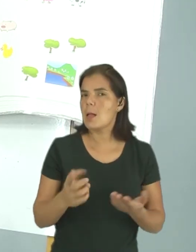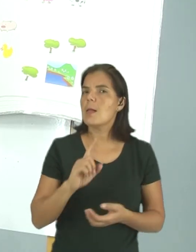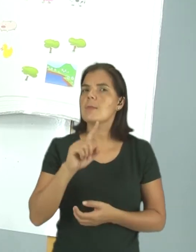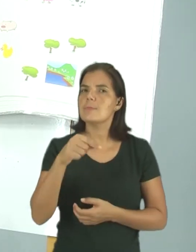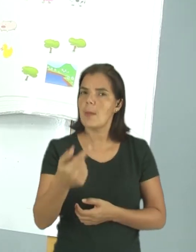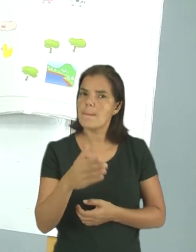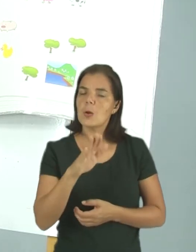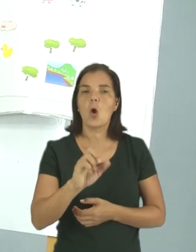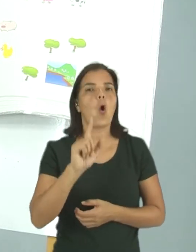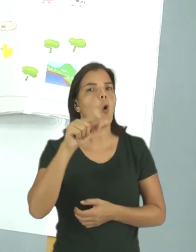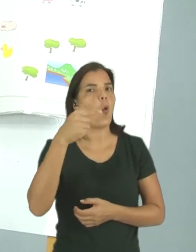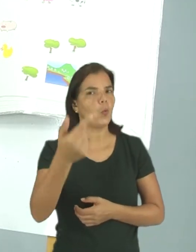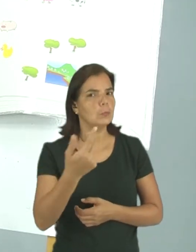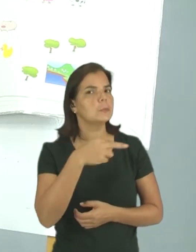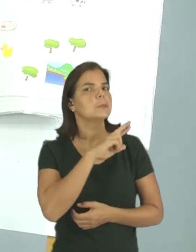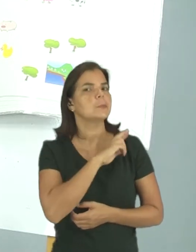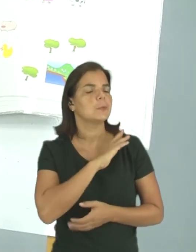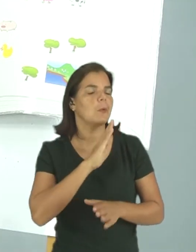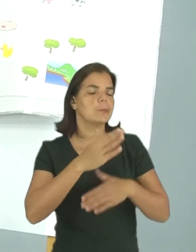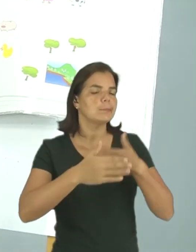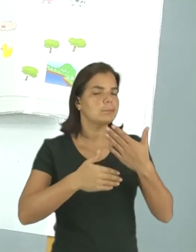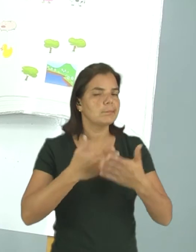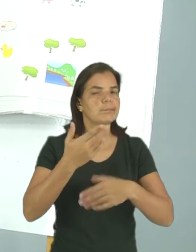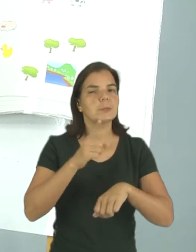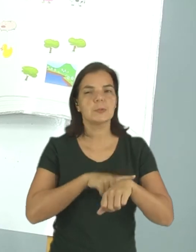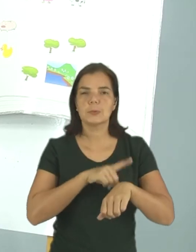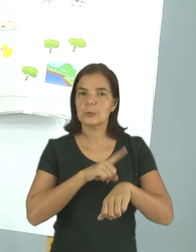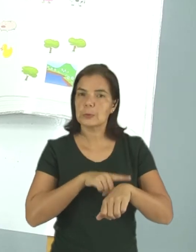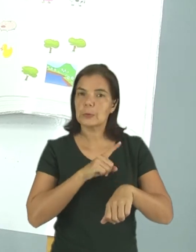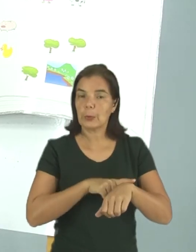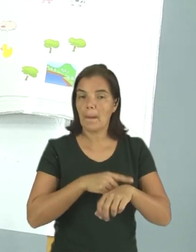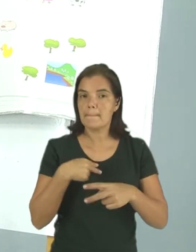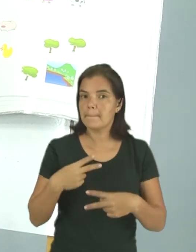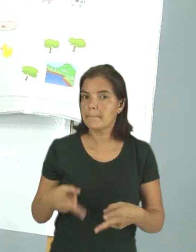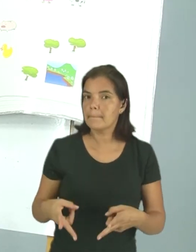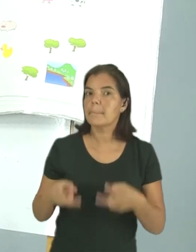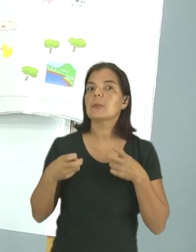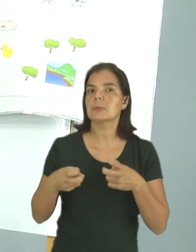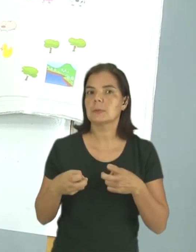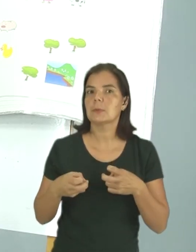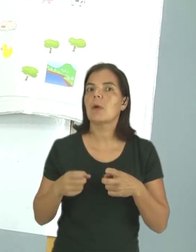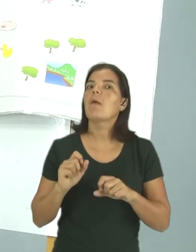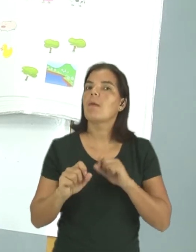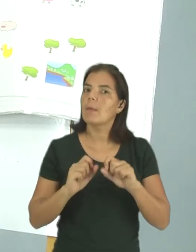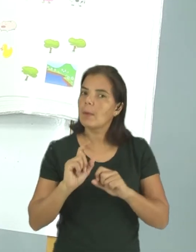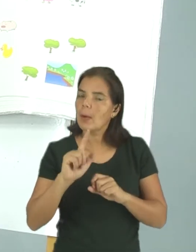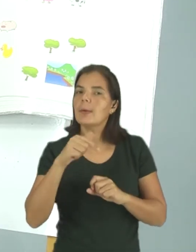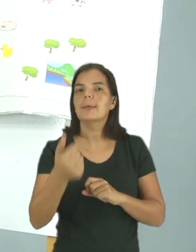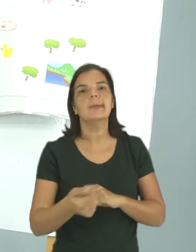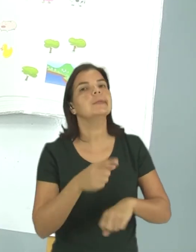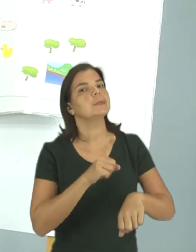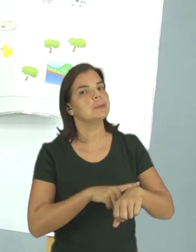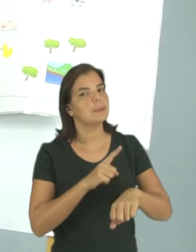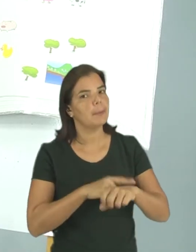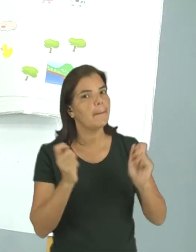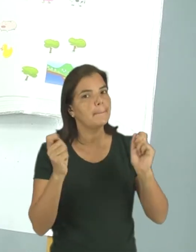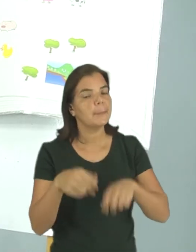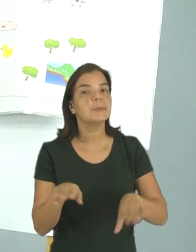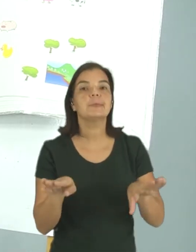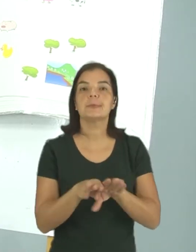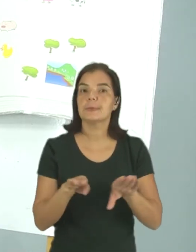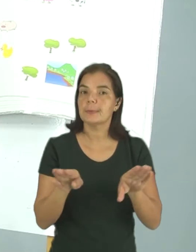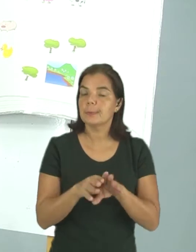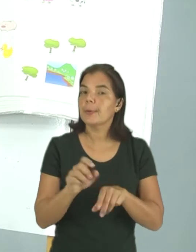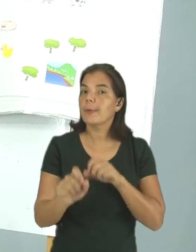depois Mila fez outras atividades. Com o passar desse tempo, Mila percebeu que essas outras atividades Poderiam